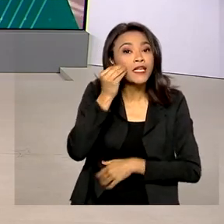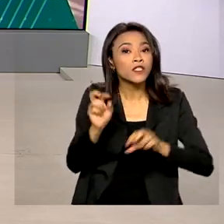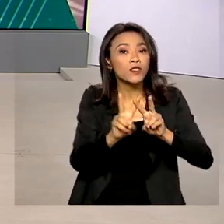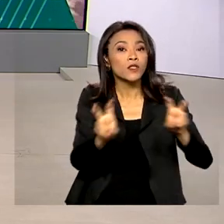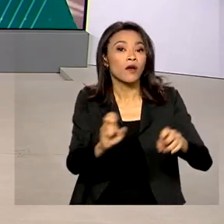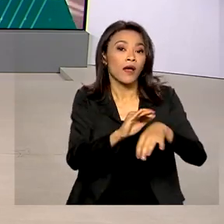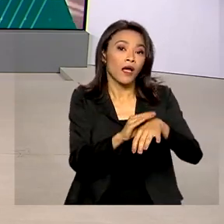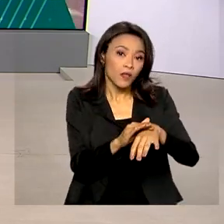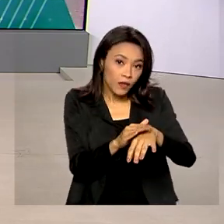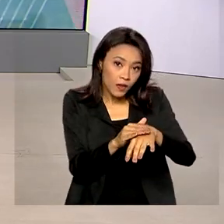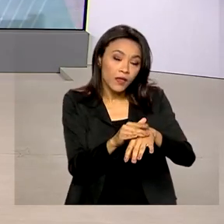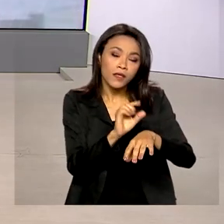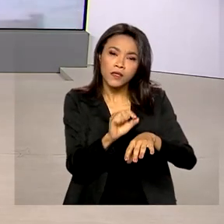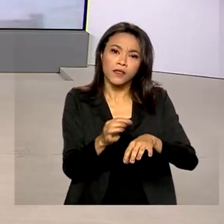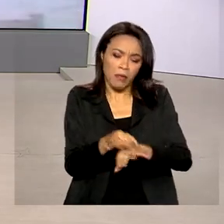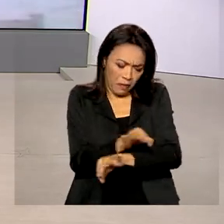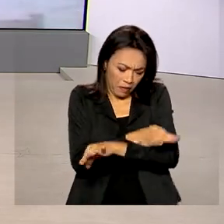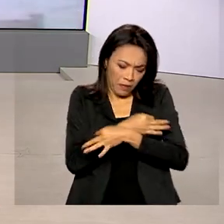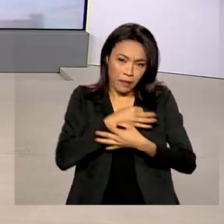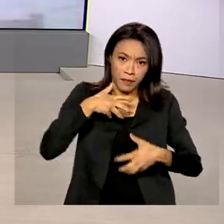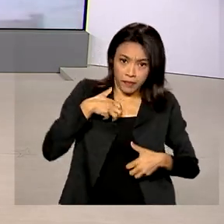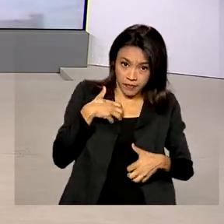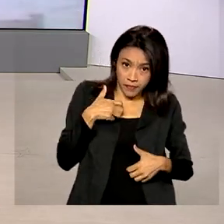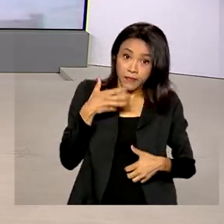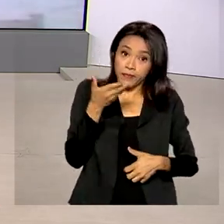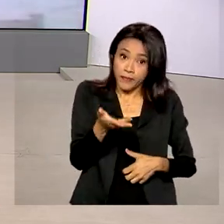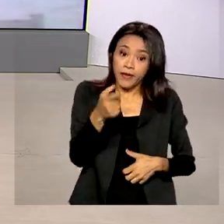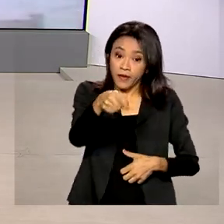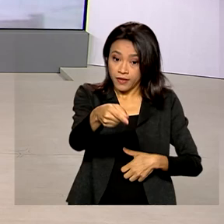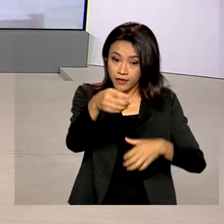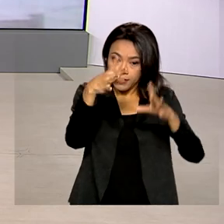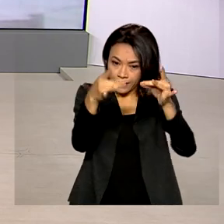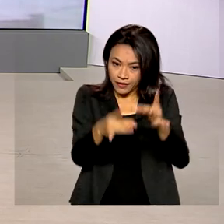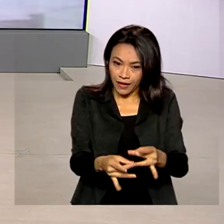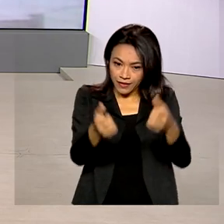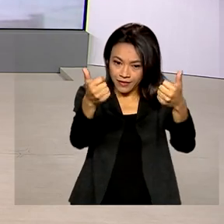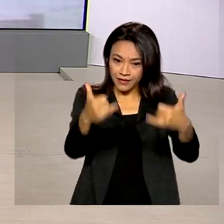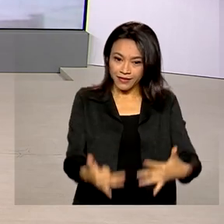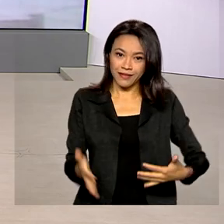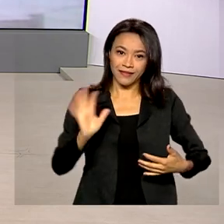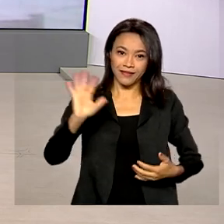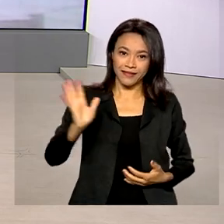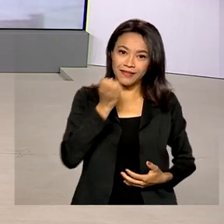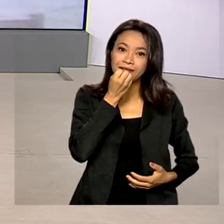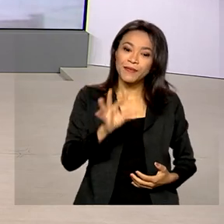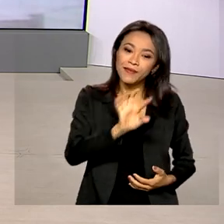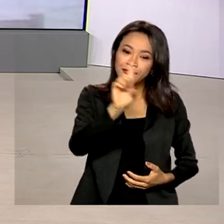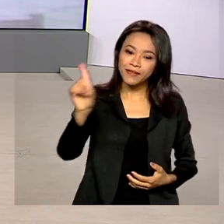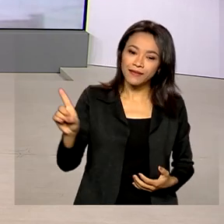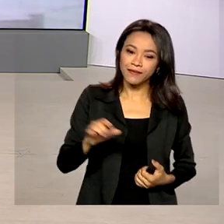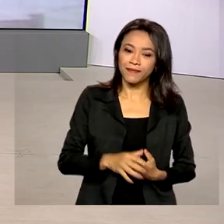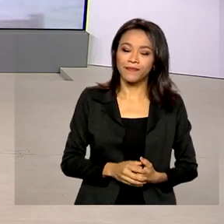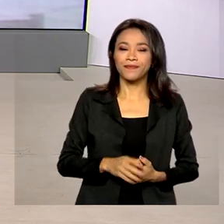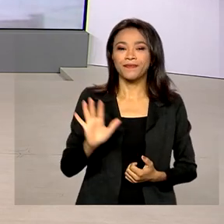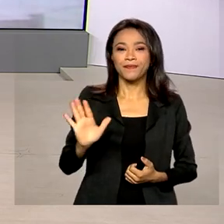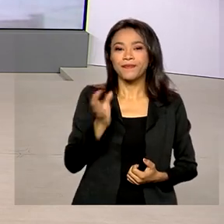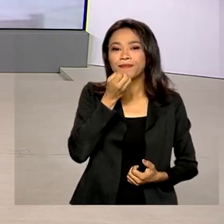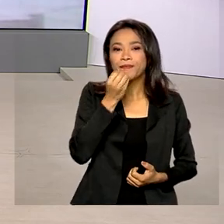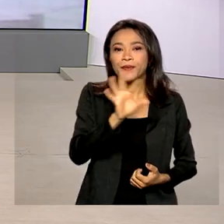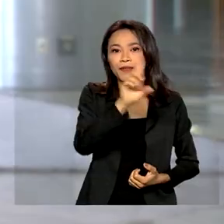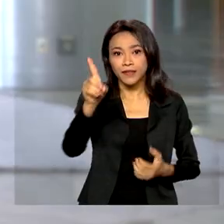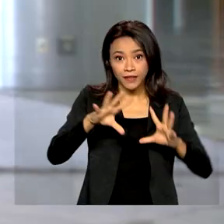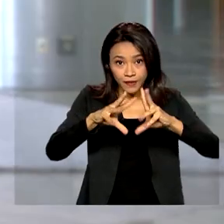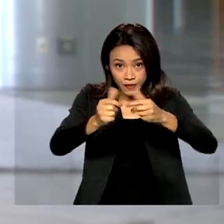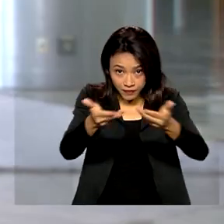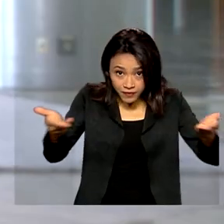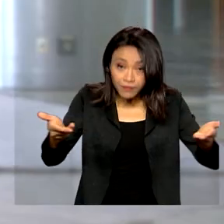Brasil. Vamos conversar ao vivo com o Glauco de Queiroz. Ele traz os detalhes para a gente. Oi, Glauco. Bom dia. Bom dia, Renata. Bom dia